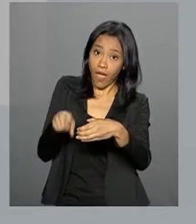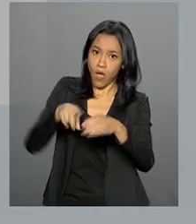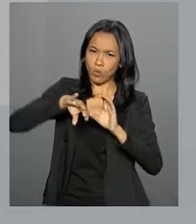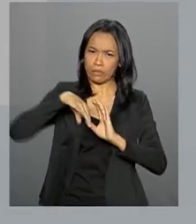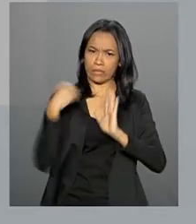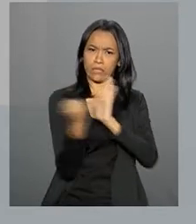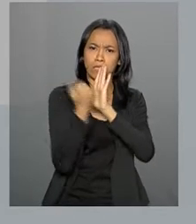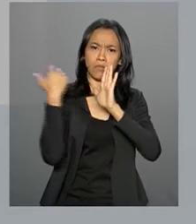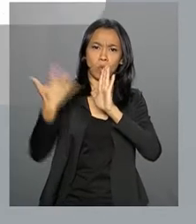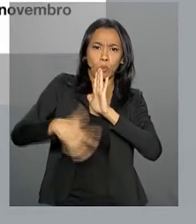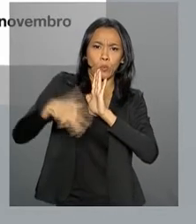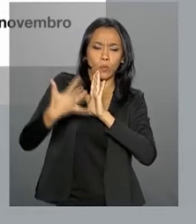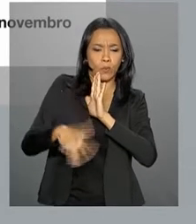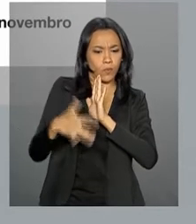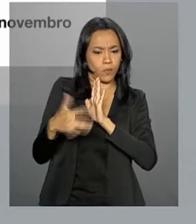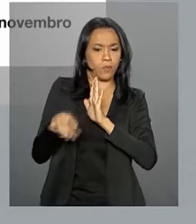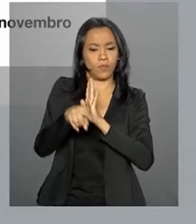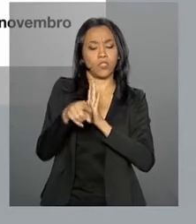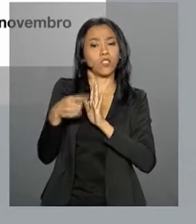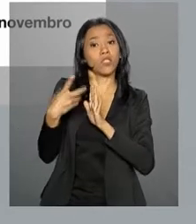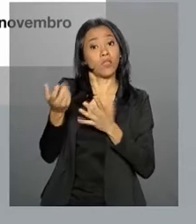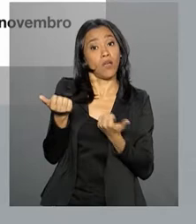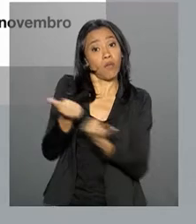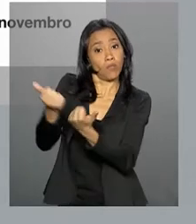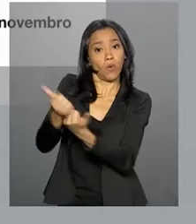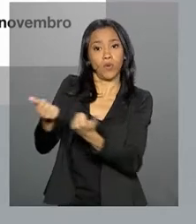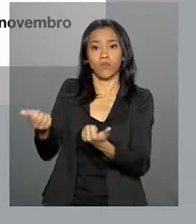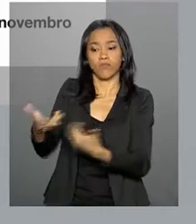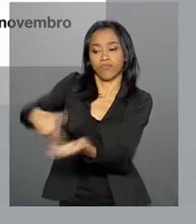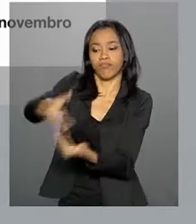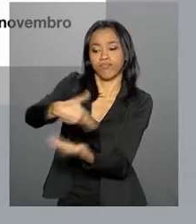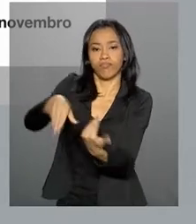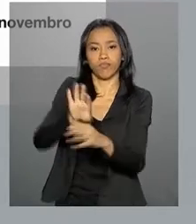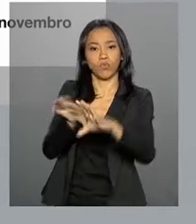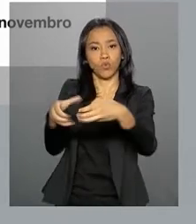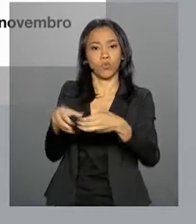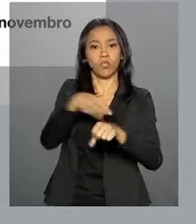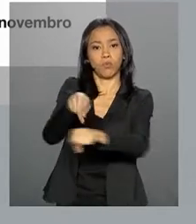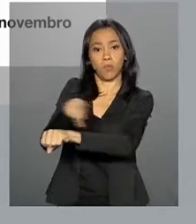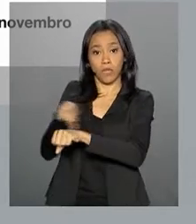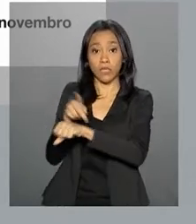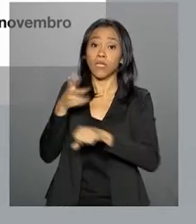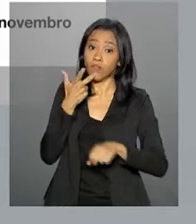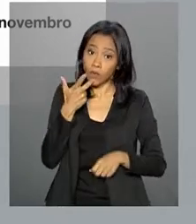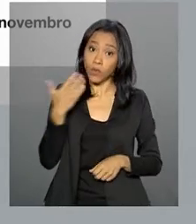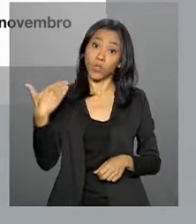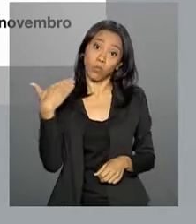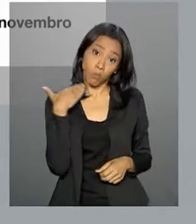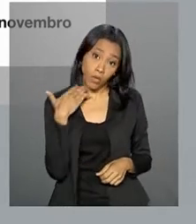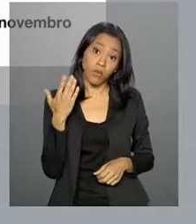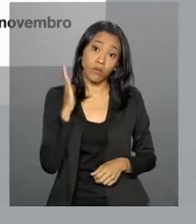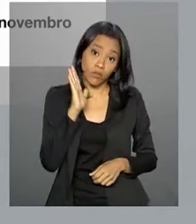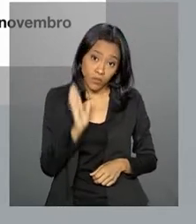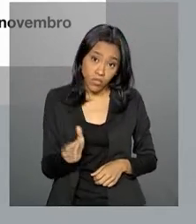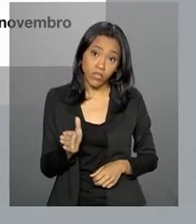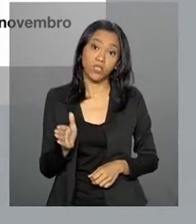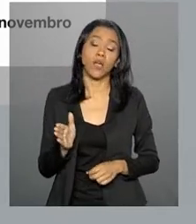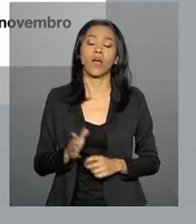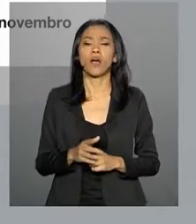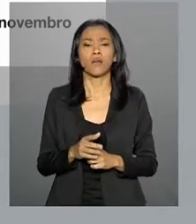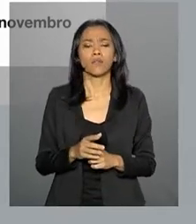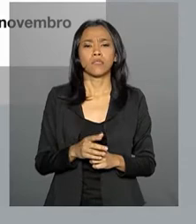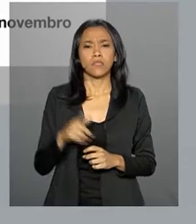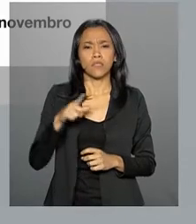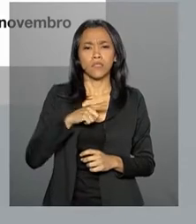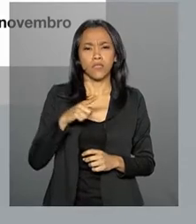maior da capacidade de cooperação do grupo. Temer disse ainda que o banco já se encontrou rentável, sendo